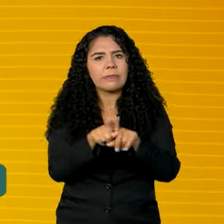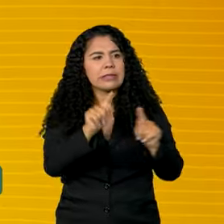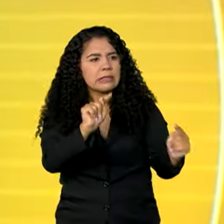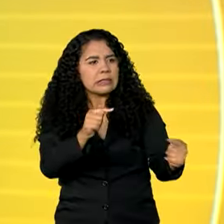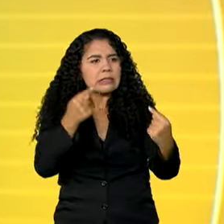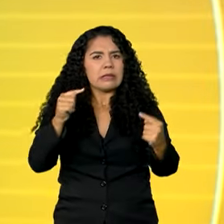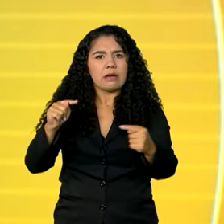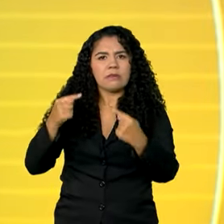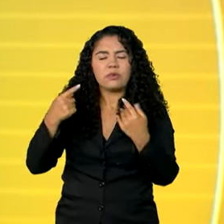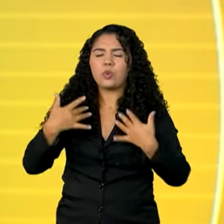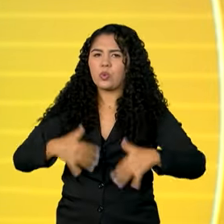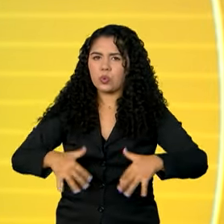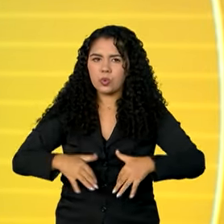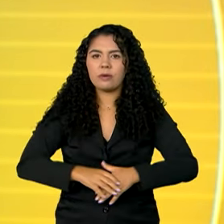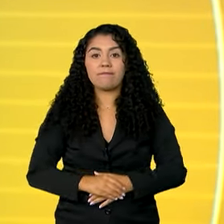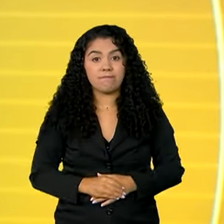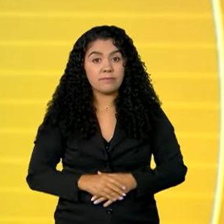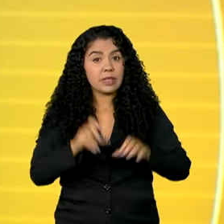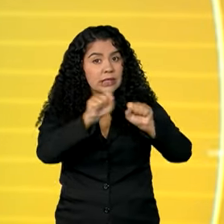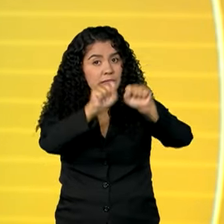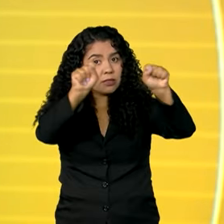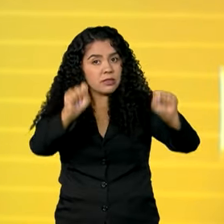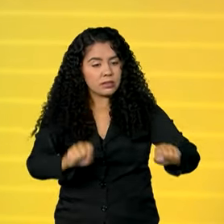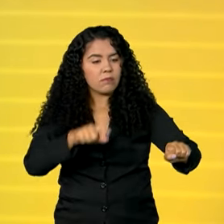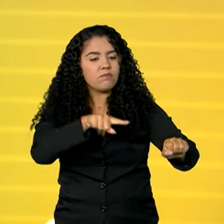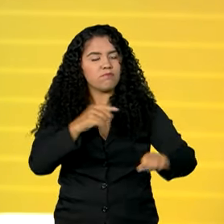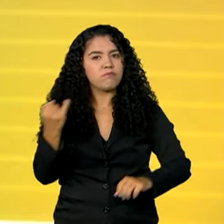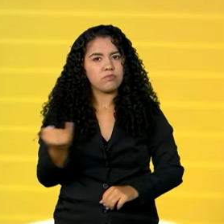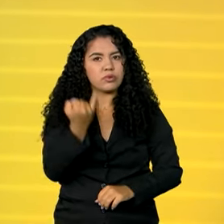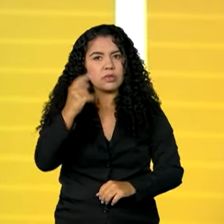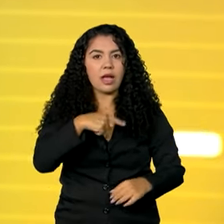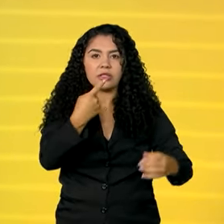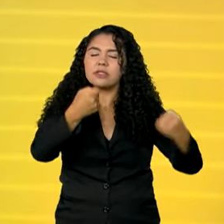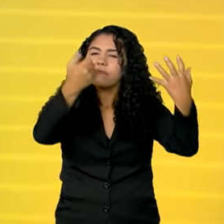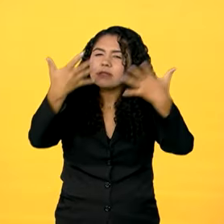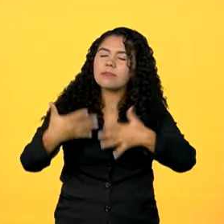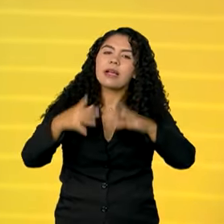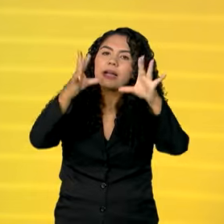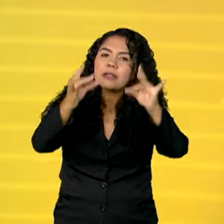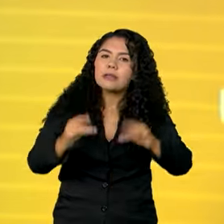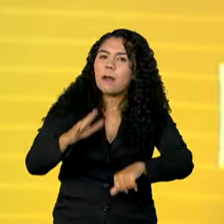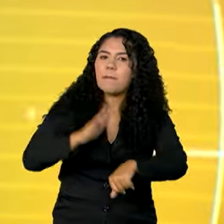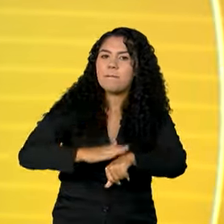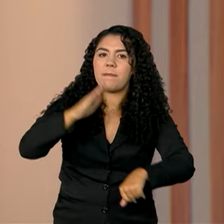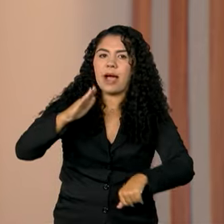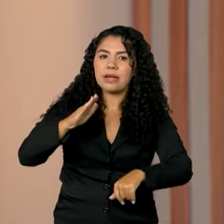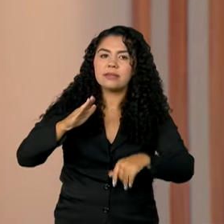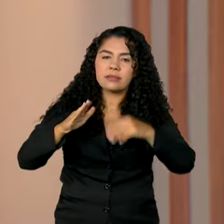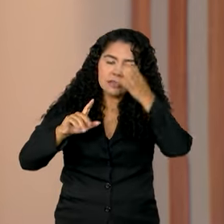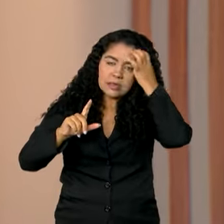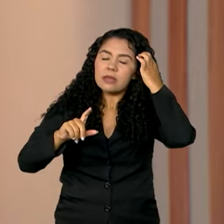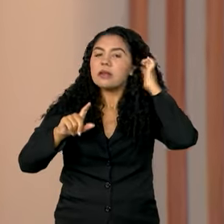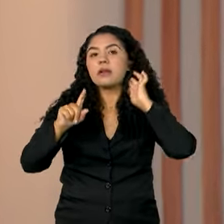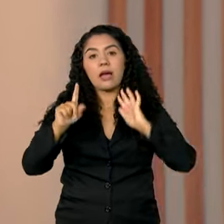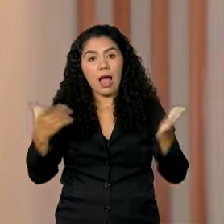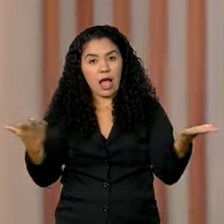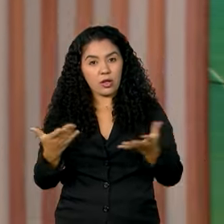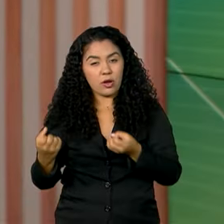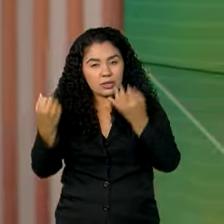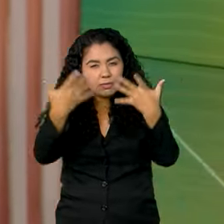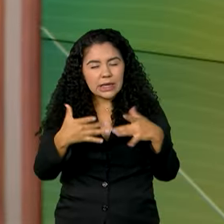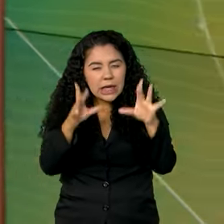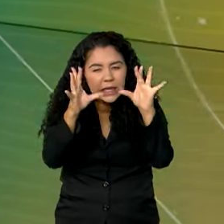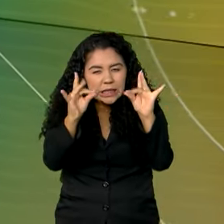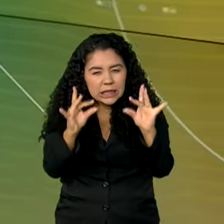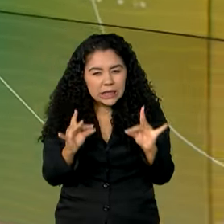população. Sistema importante, nós vamos falar um pouco mais sobre ele. o Defesa Civil Alerta. Quem vai nos dar os detalhes